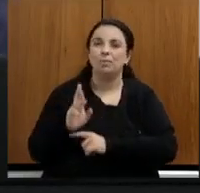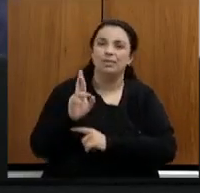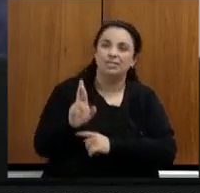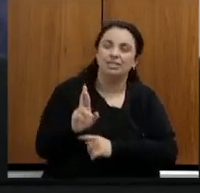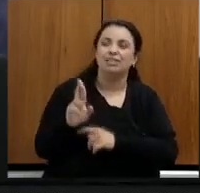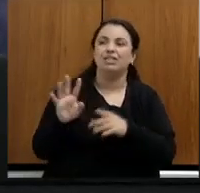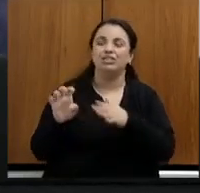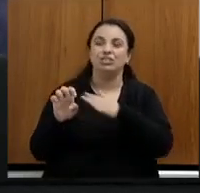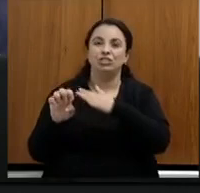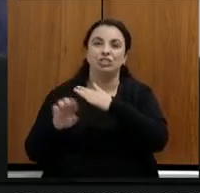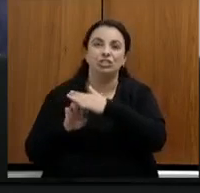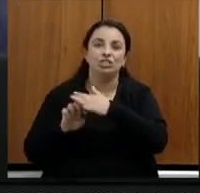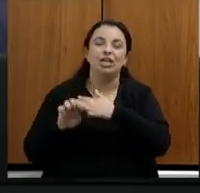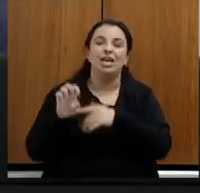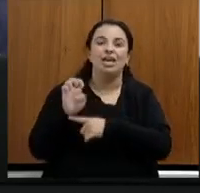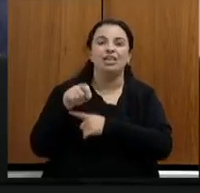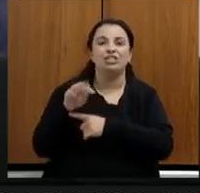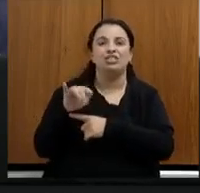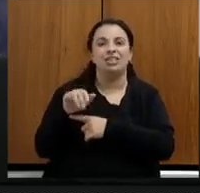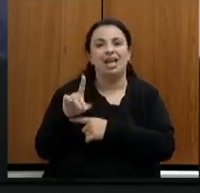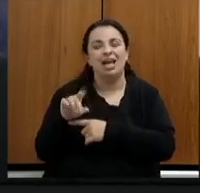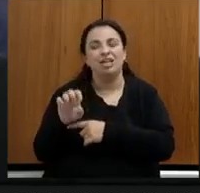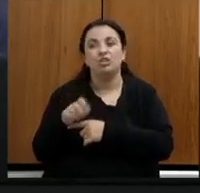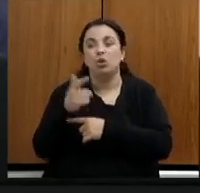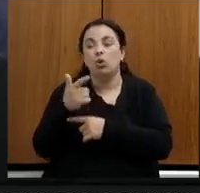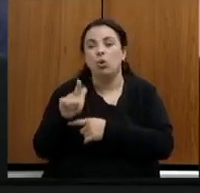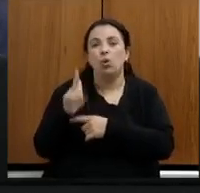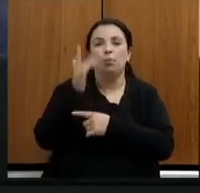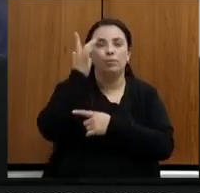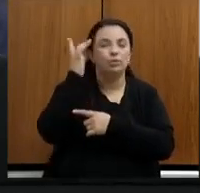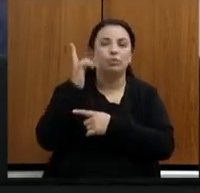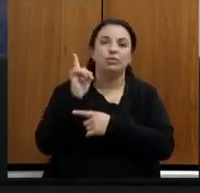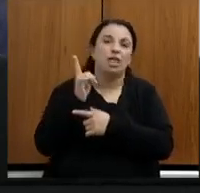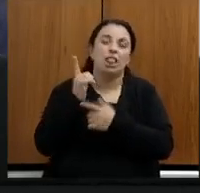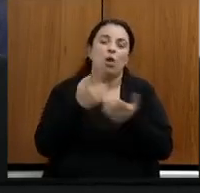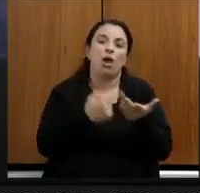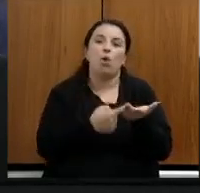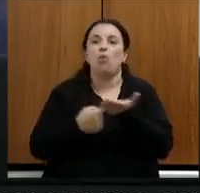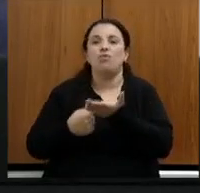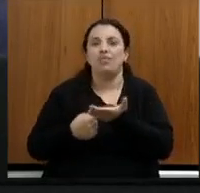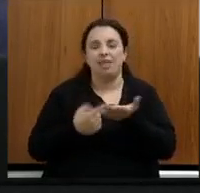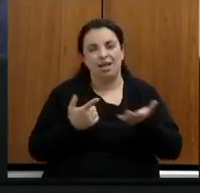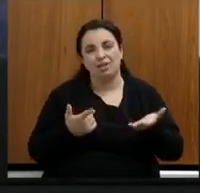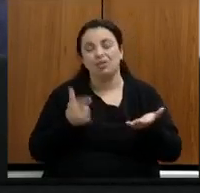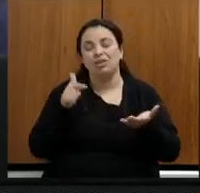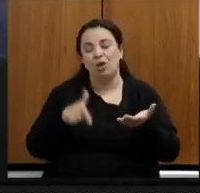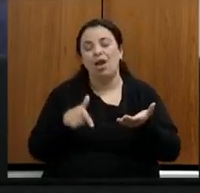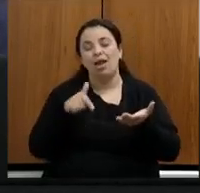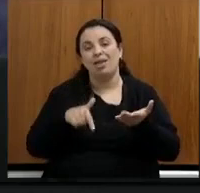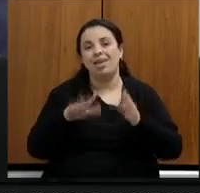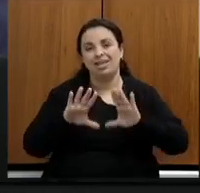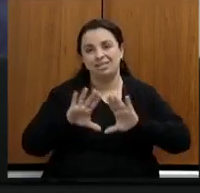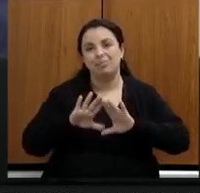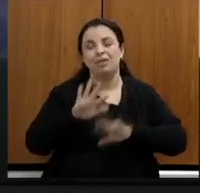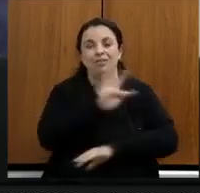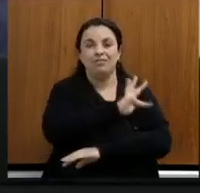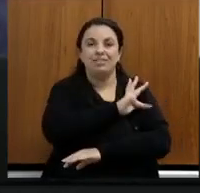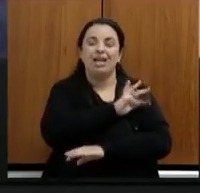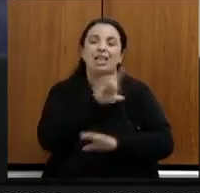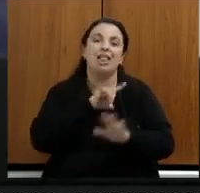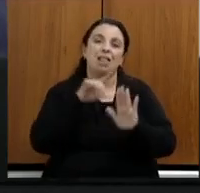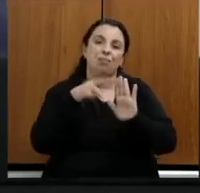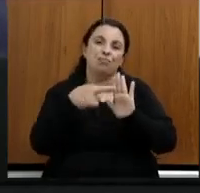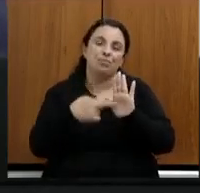ou para quem não tenha sido convidado que aí nesse caso da assembleia fiscaliza é os secretários